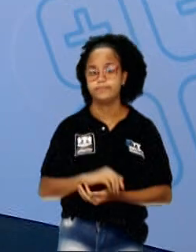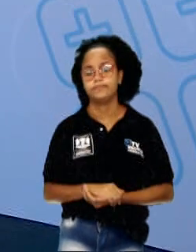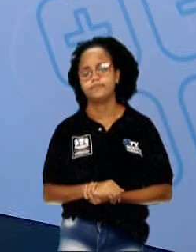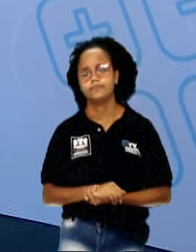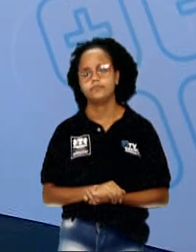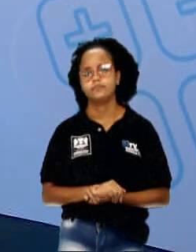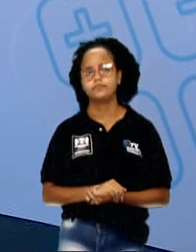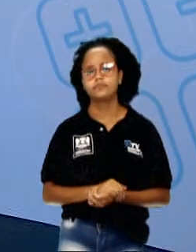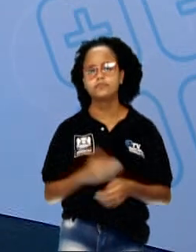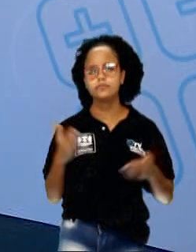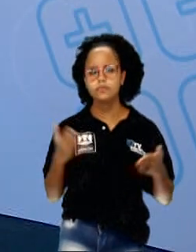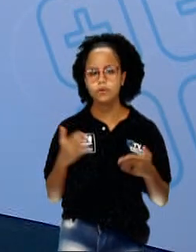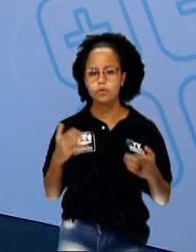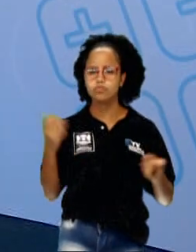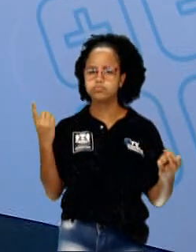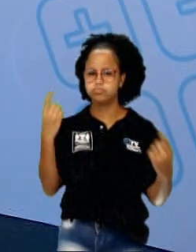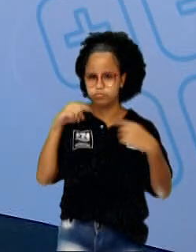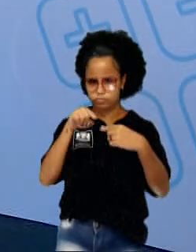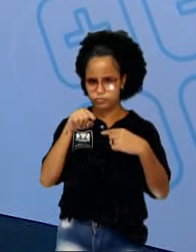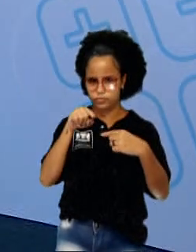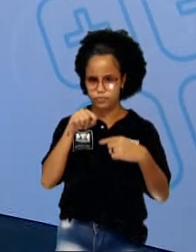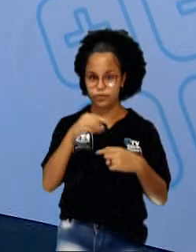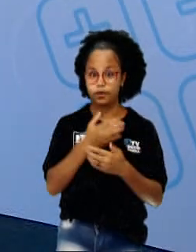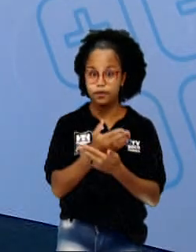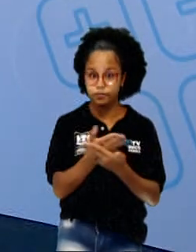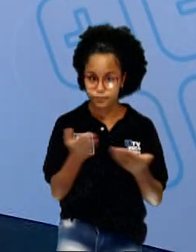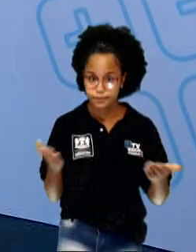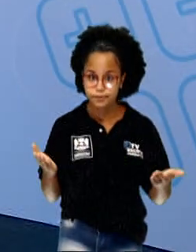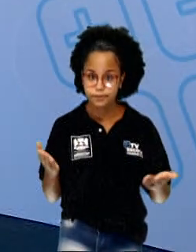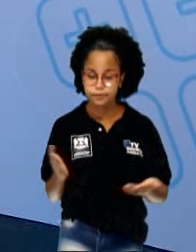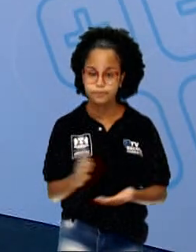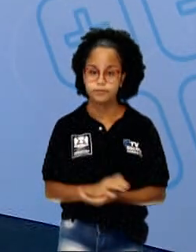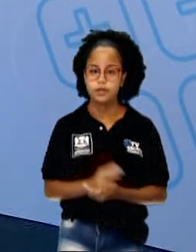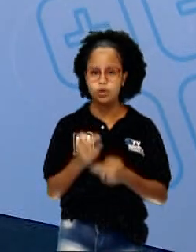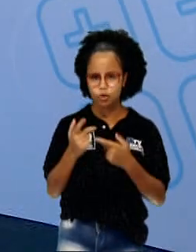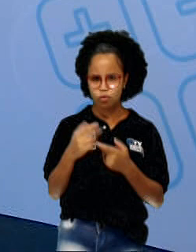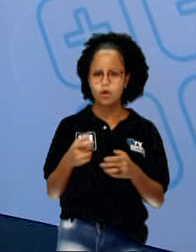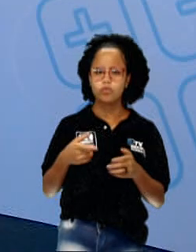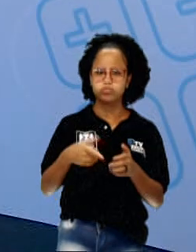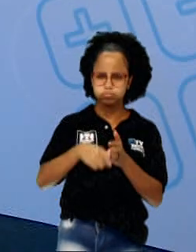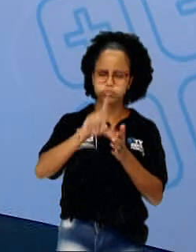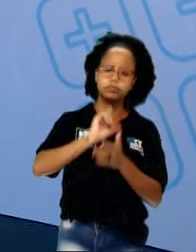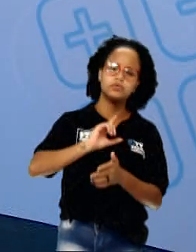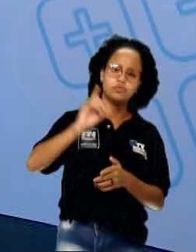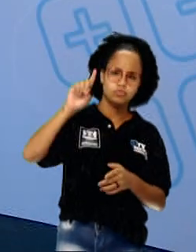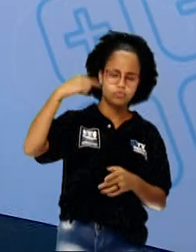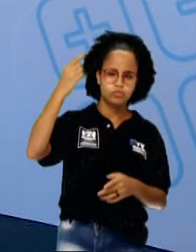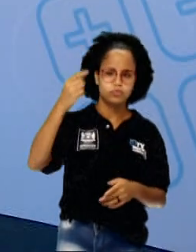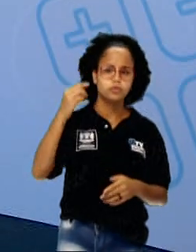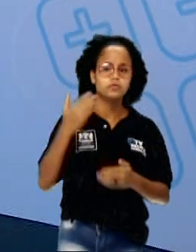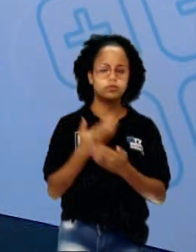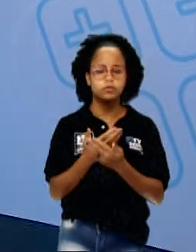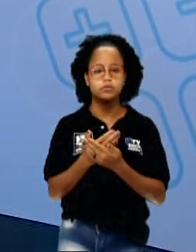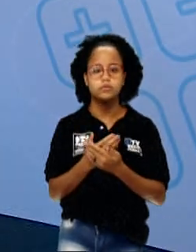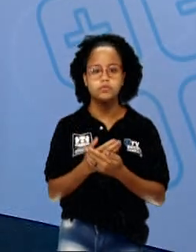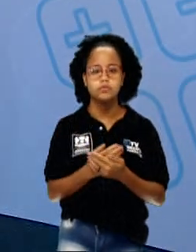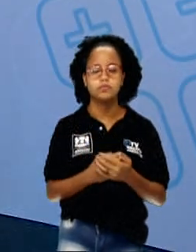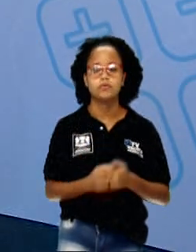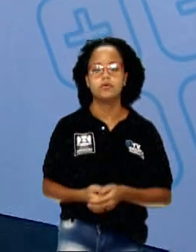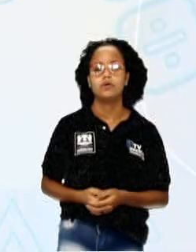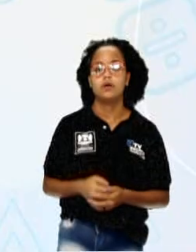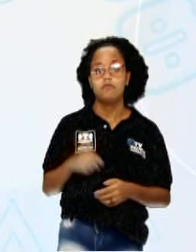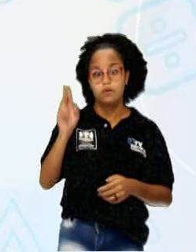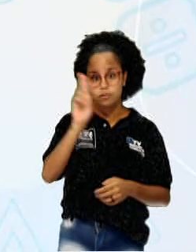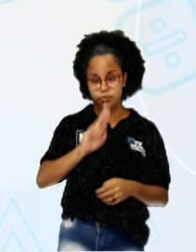E agora eu quero deixar um desafio para vocês, como eu deixei nas aulas passadas. Qual seria o desafio? Para o desafio você vai